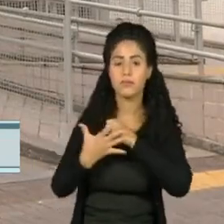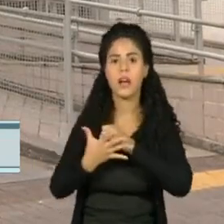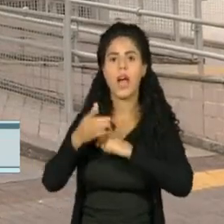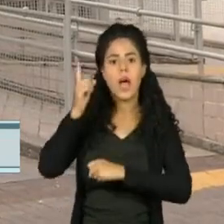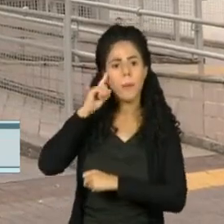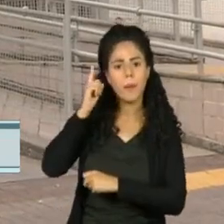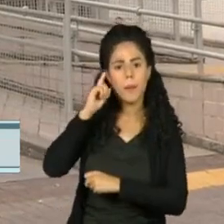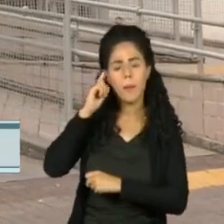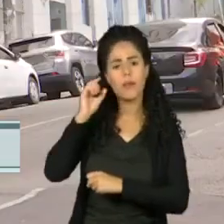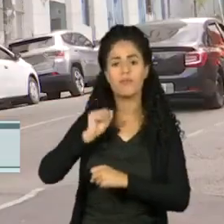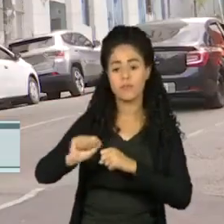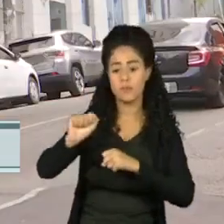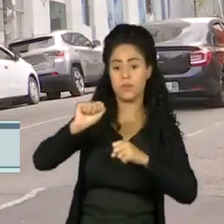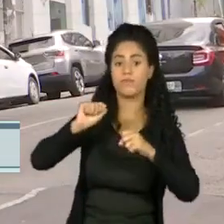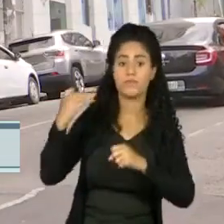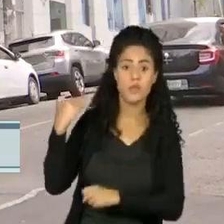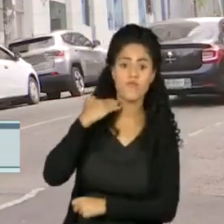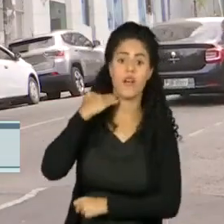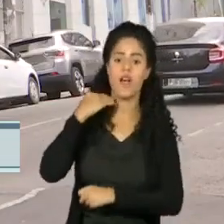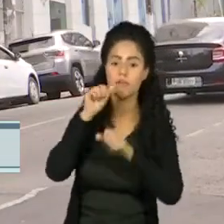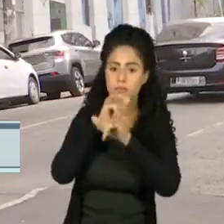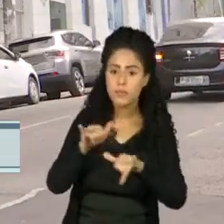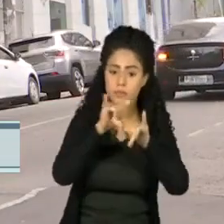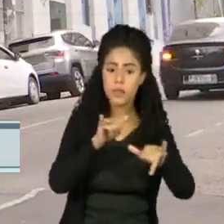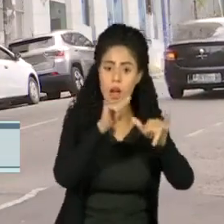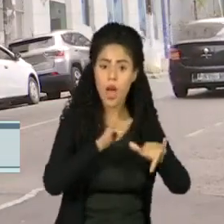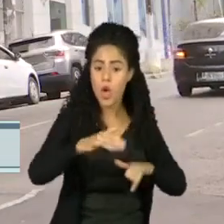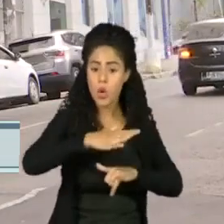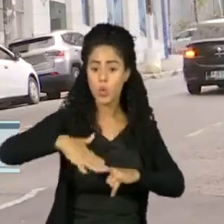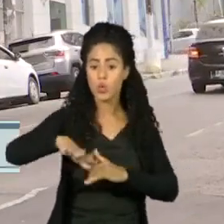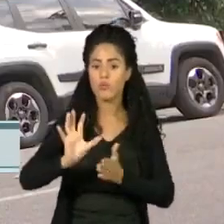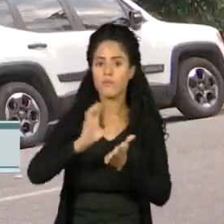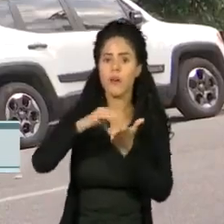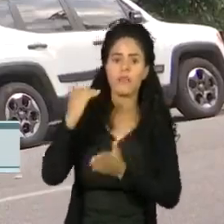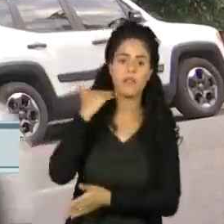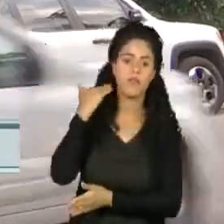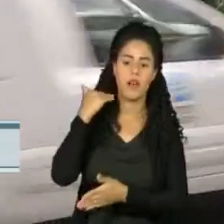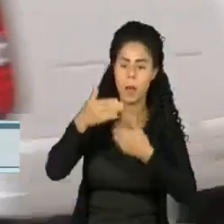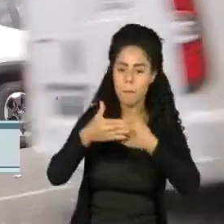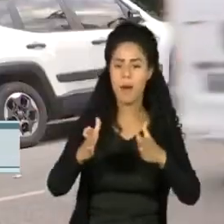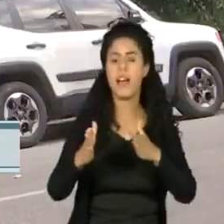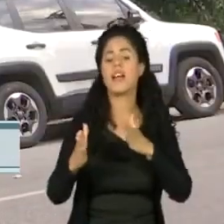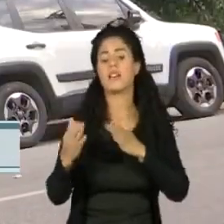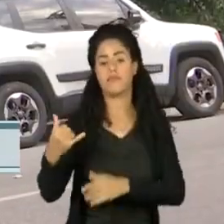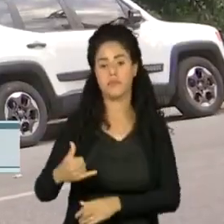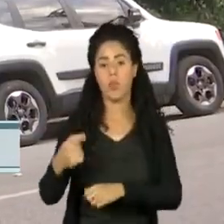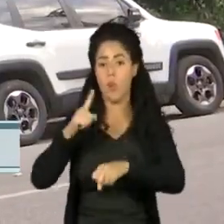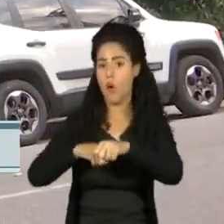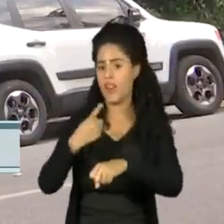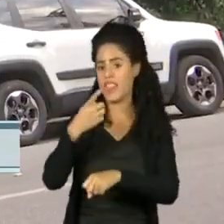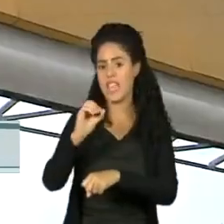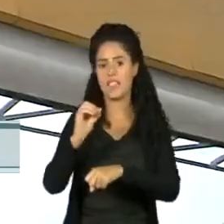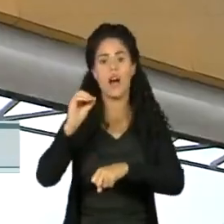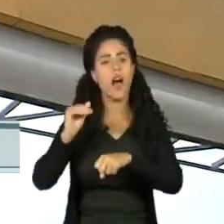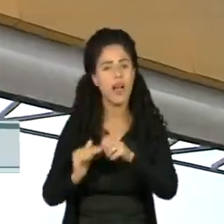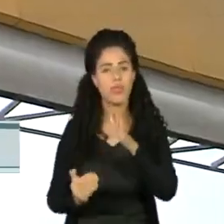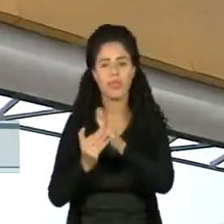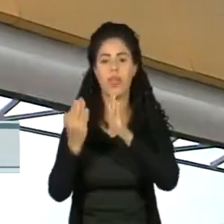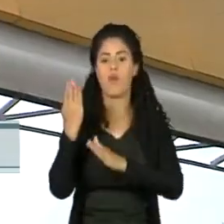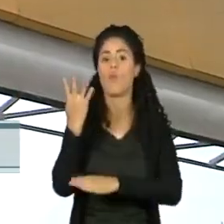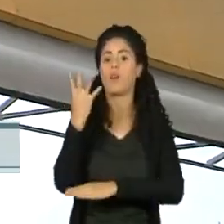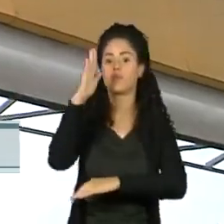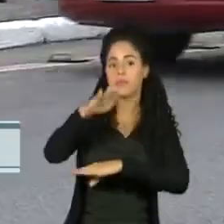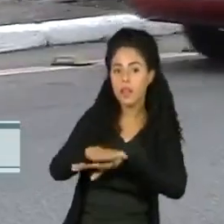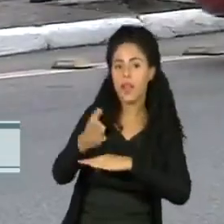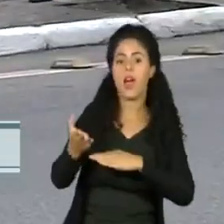a Federação Nacional dos Bancos informa que as agências bancárias abrirão das 10 da manhã às 4 da tarde. Os